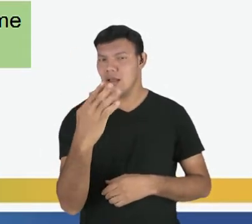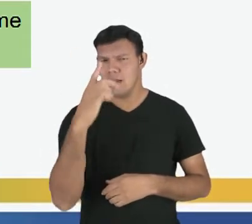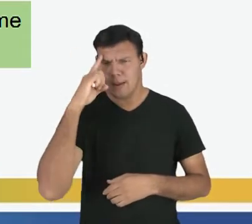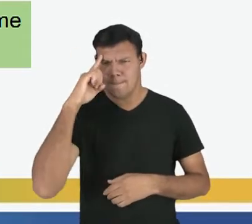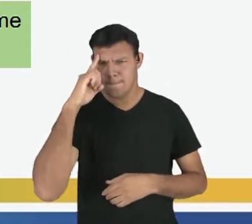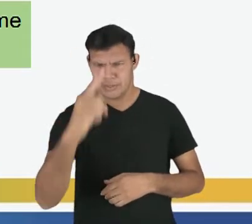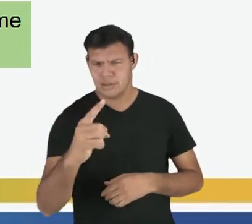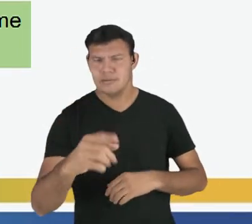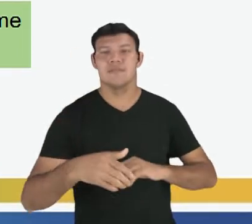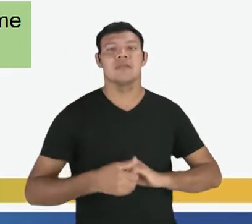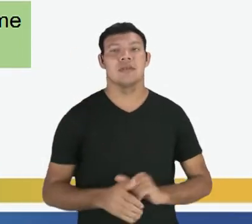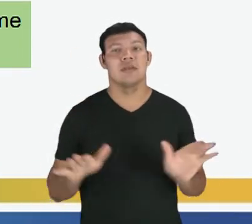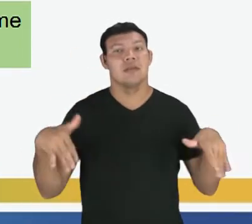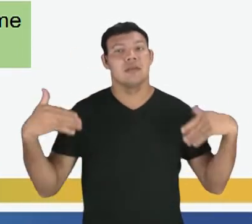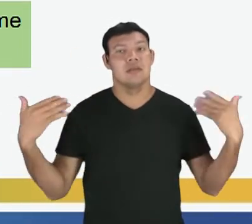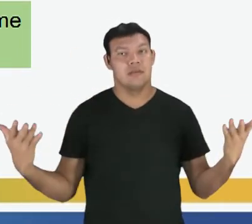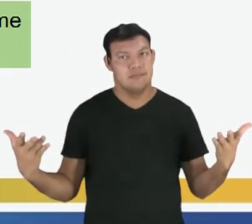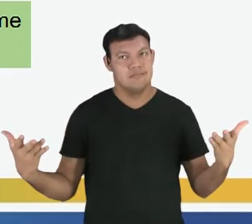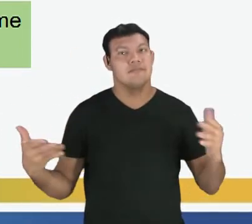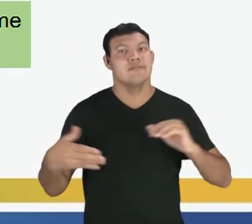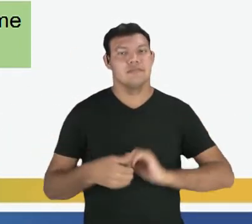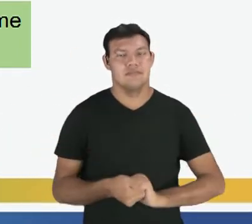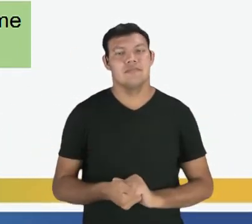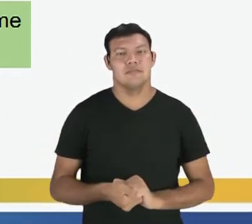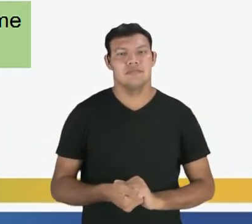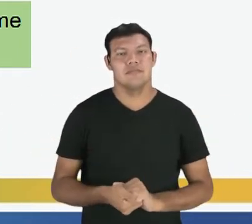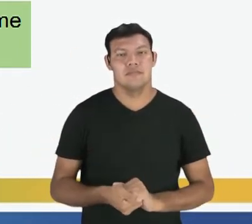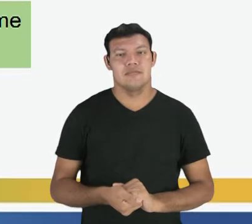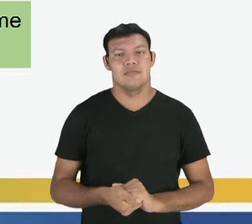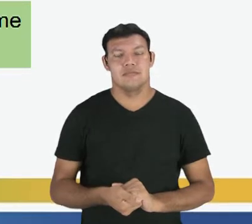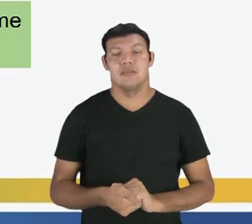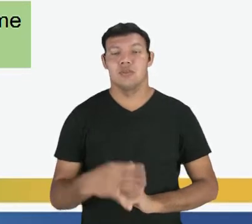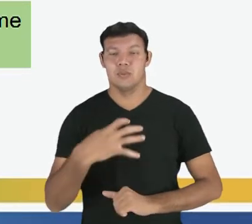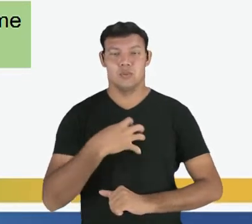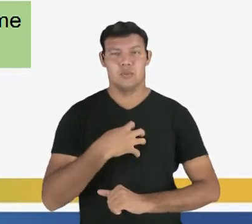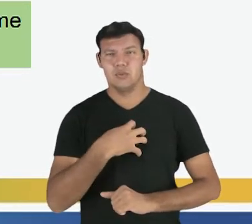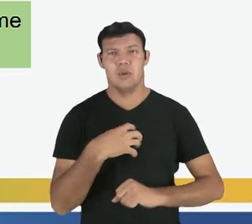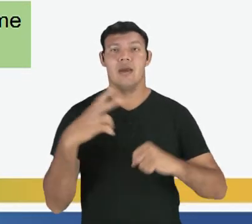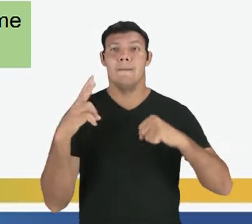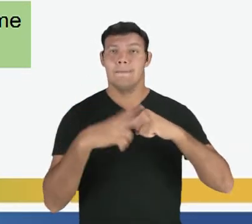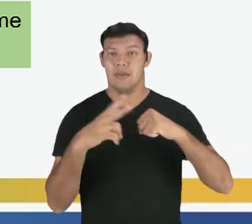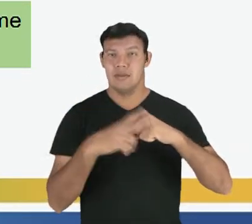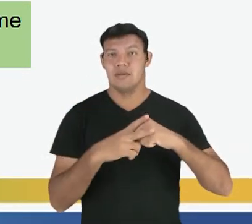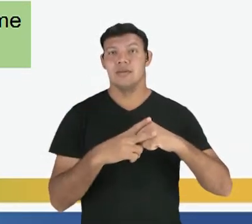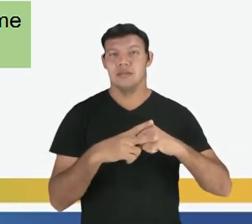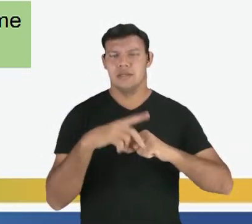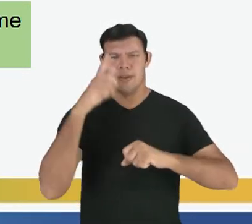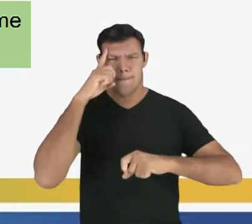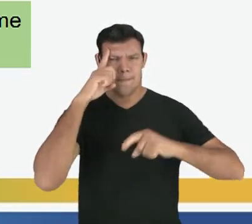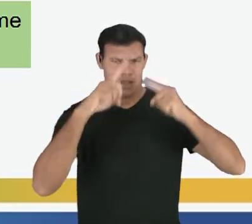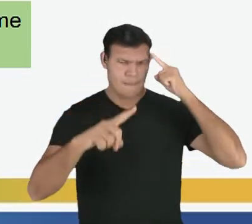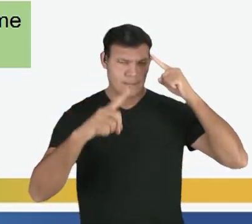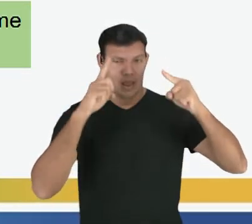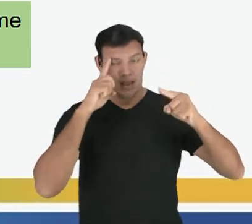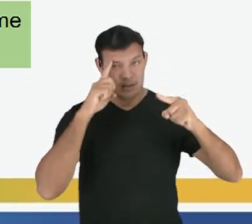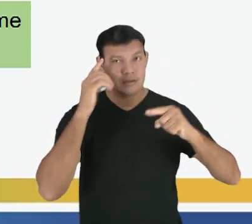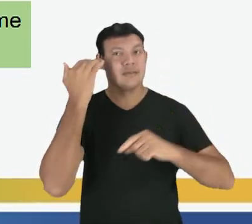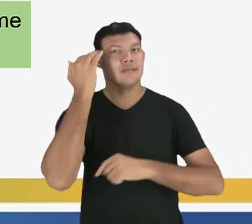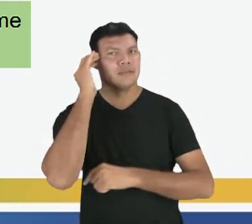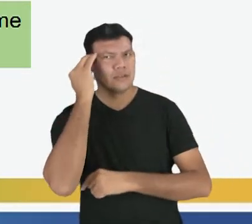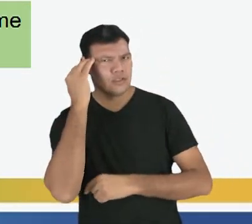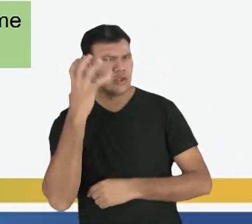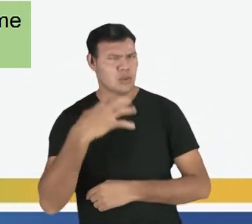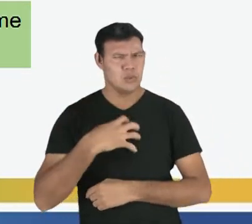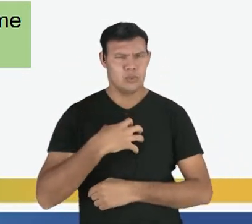está mandando. Então, logo, essas formas verbais estão no modo imperativo. Então, entenderam até agora